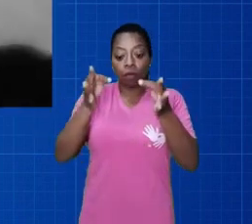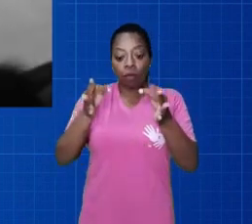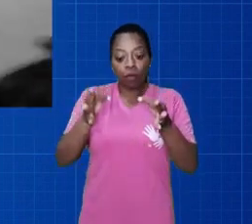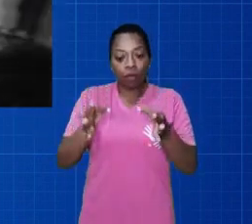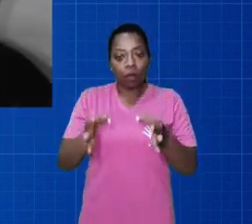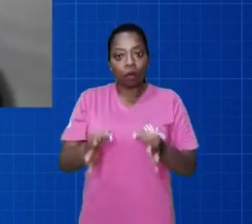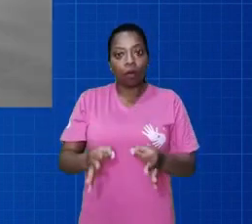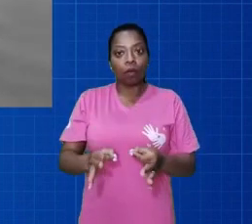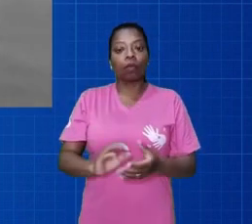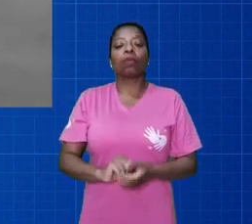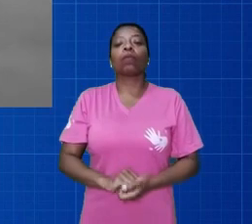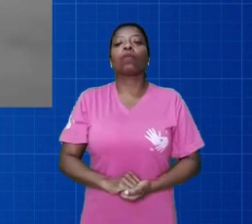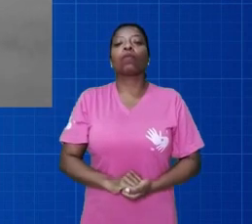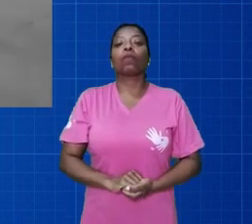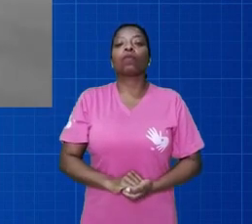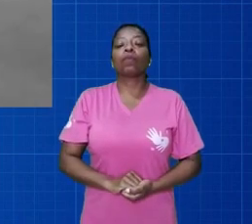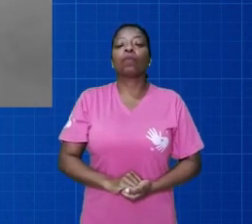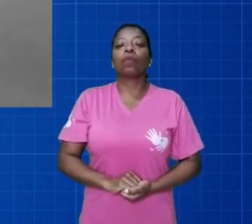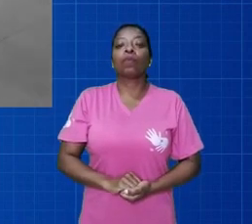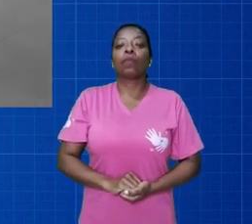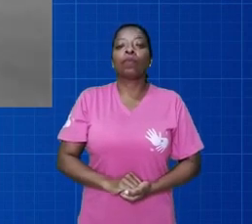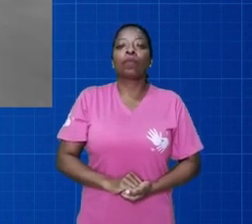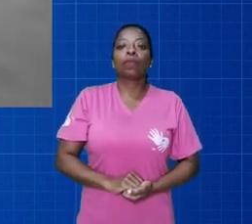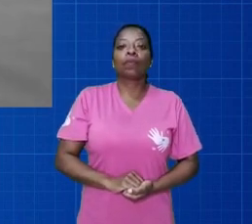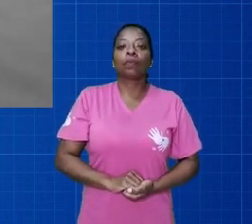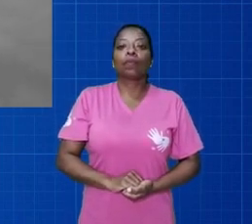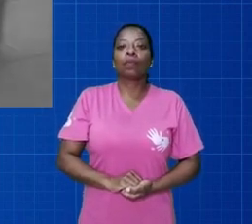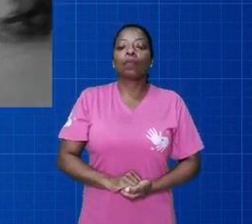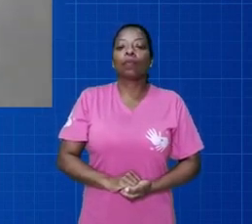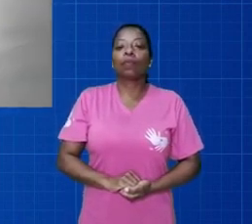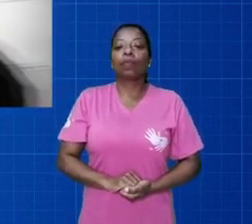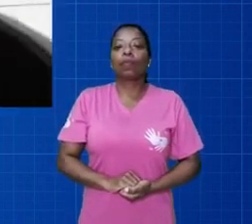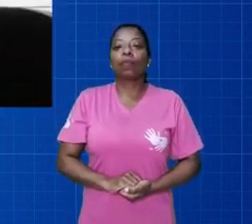sem dobrar a perna. Tudo bem, retinho.